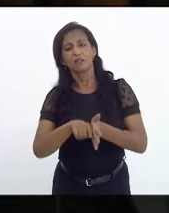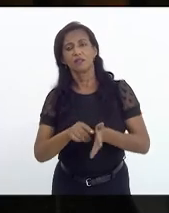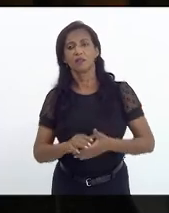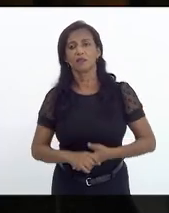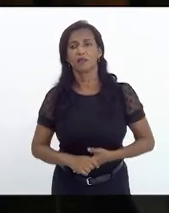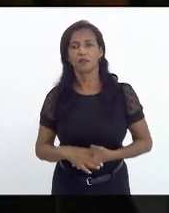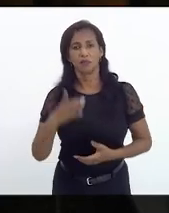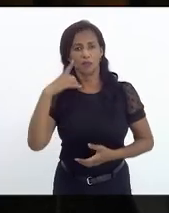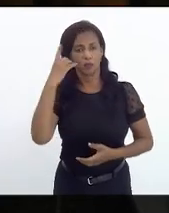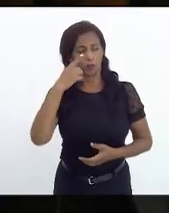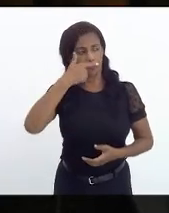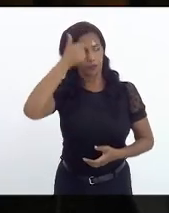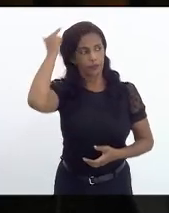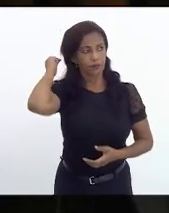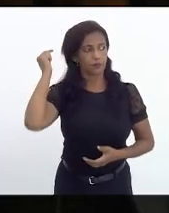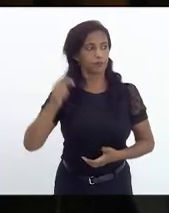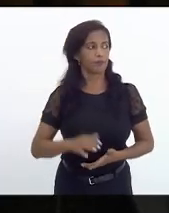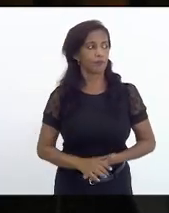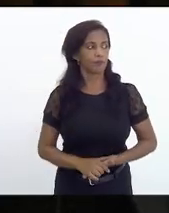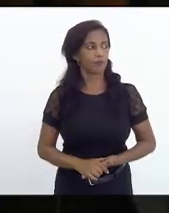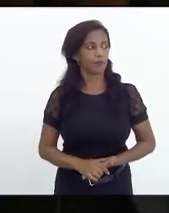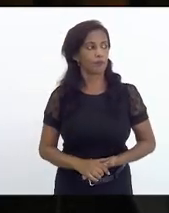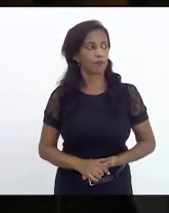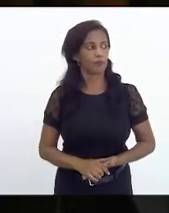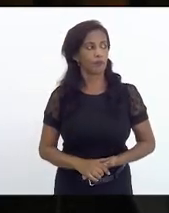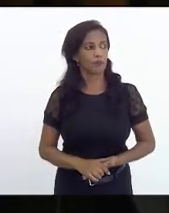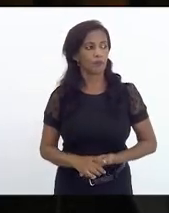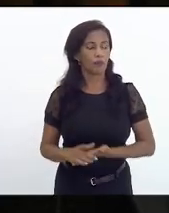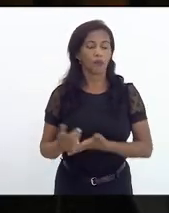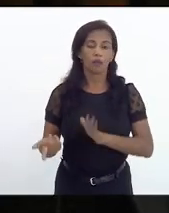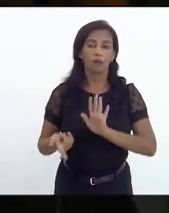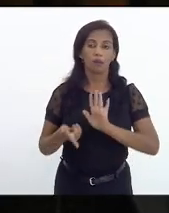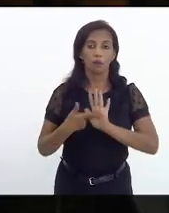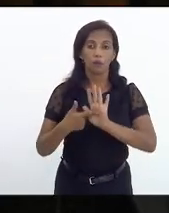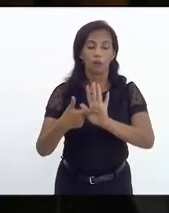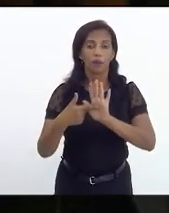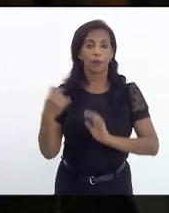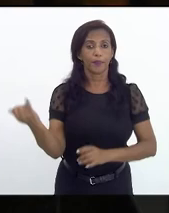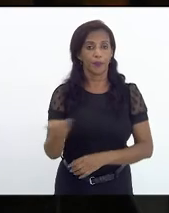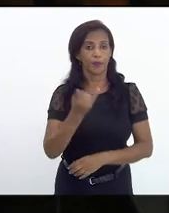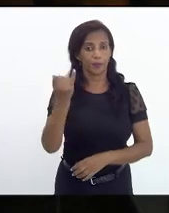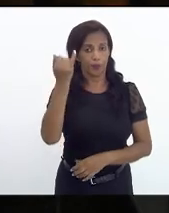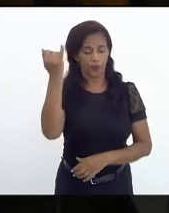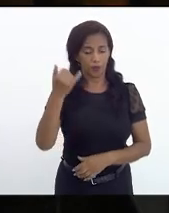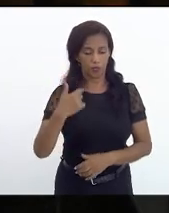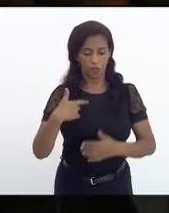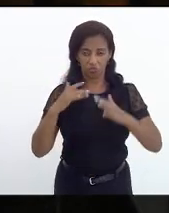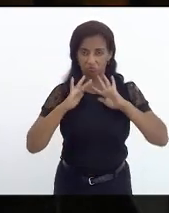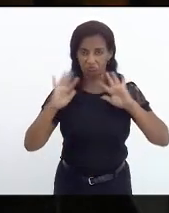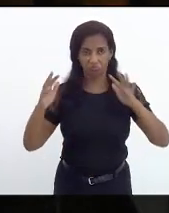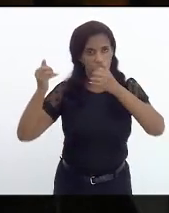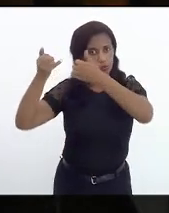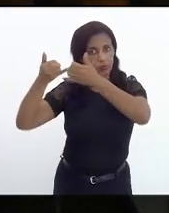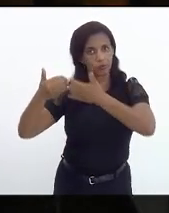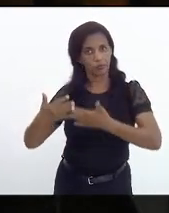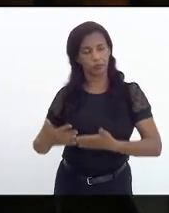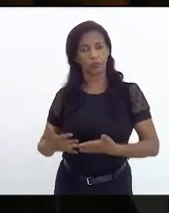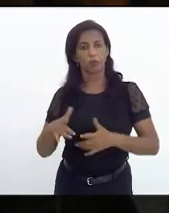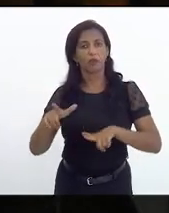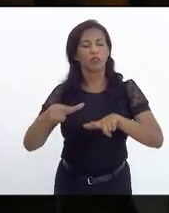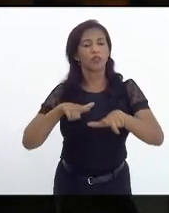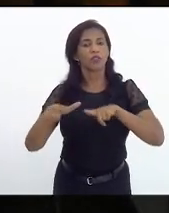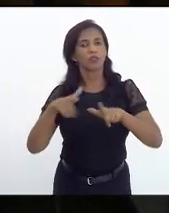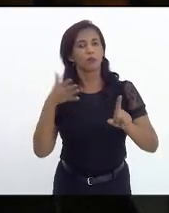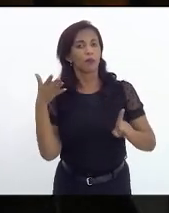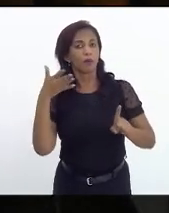deputado Luiz Paulo faz constatações importantes não vou aqui fazer o detalhamento mas trabalha